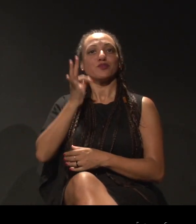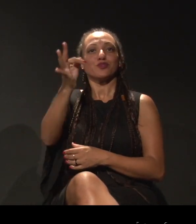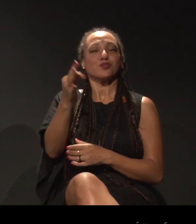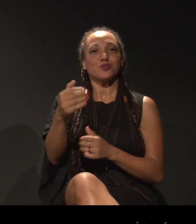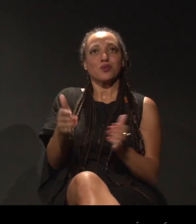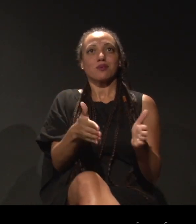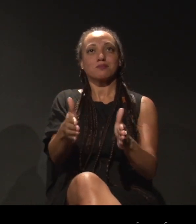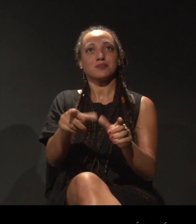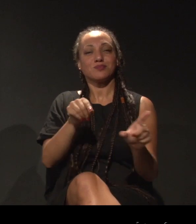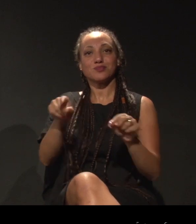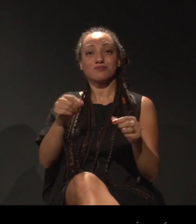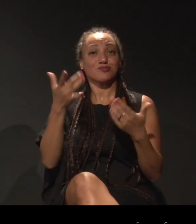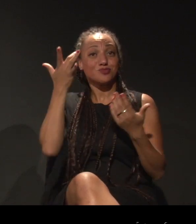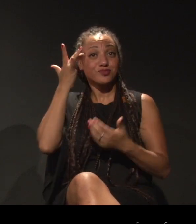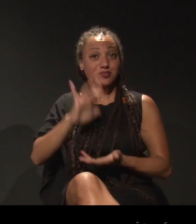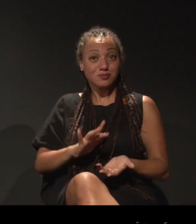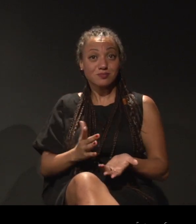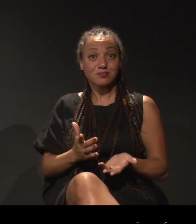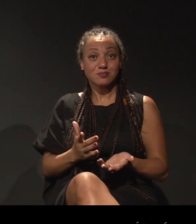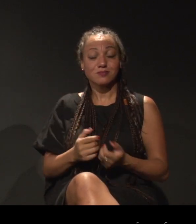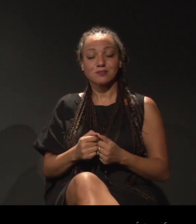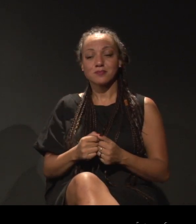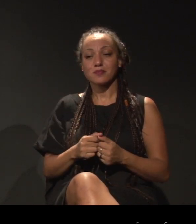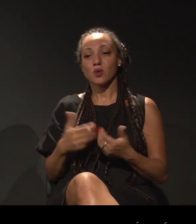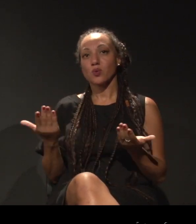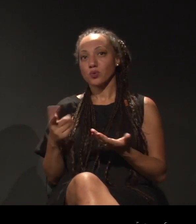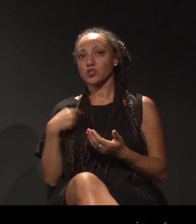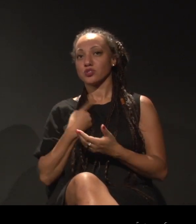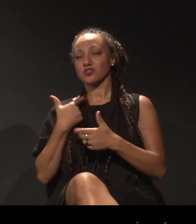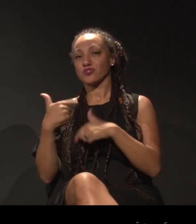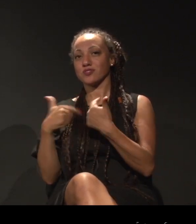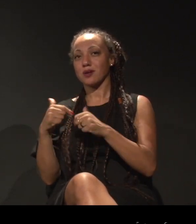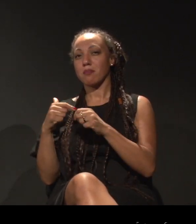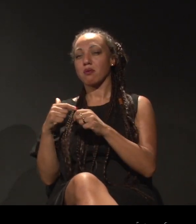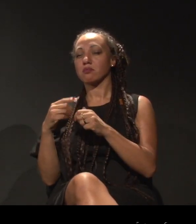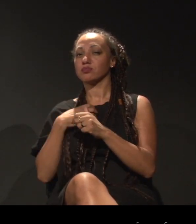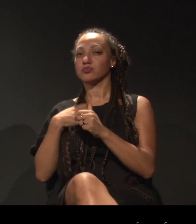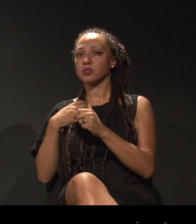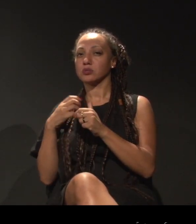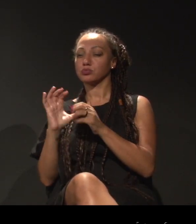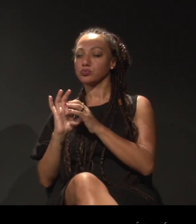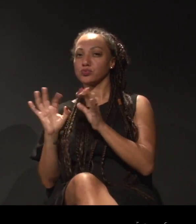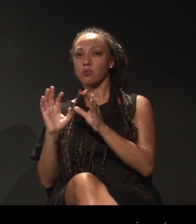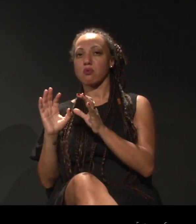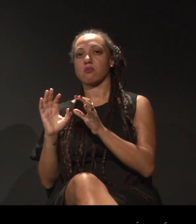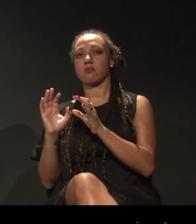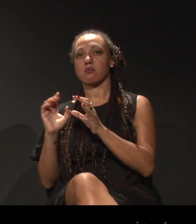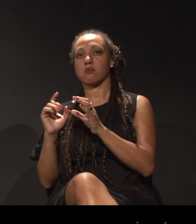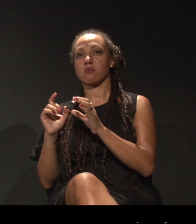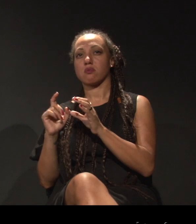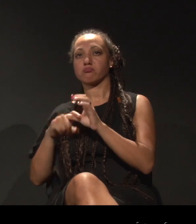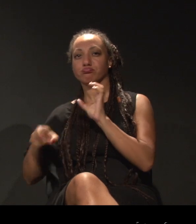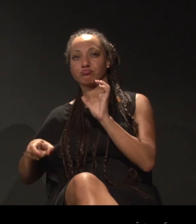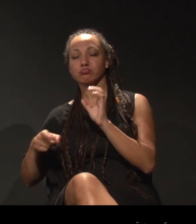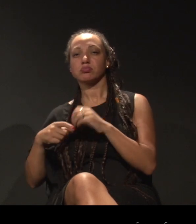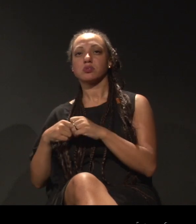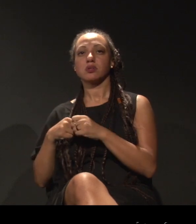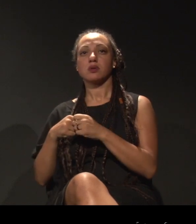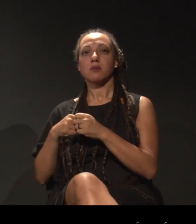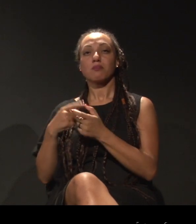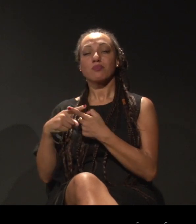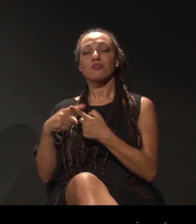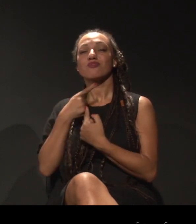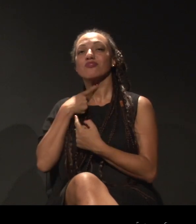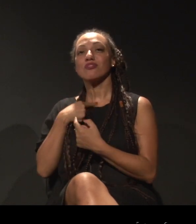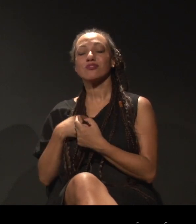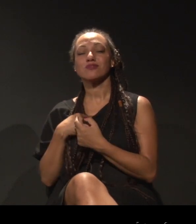vê... Hoje, trabalhamos autonomamente para poder resgatar o valor dessa memória,